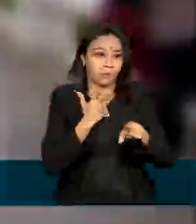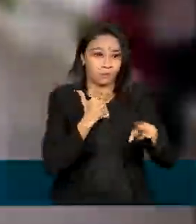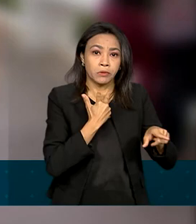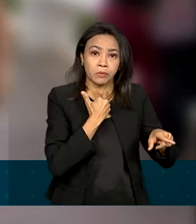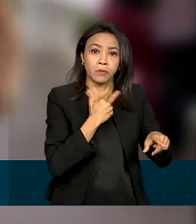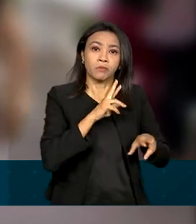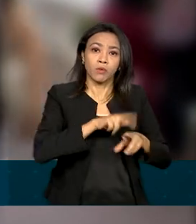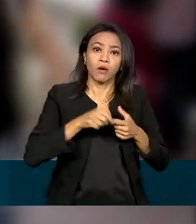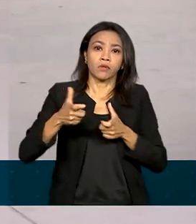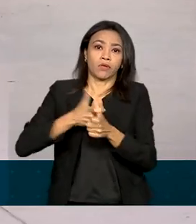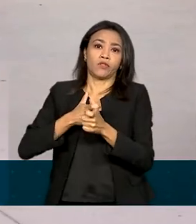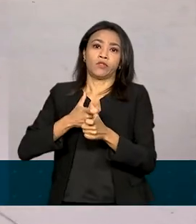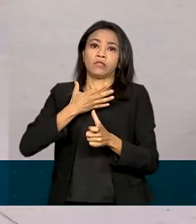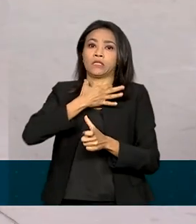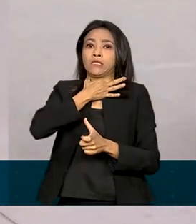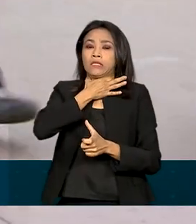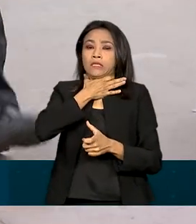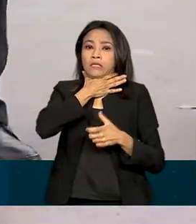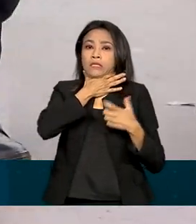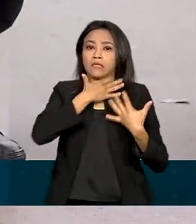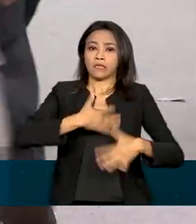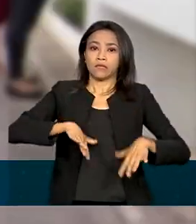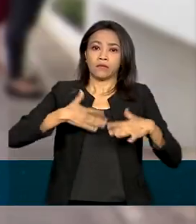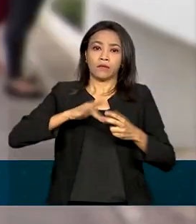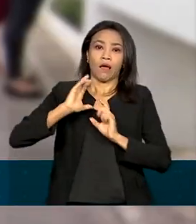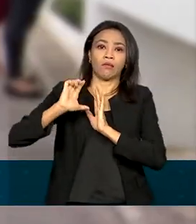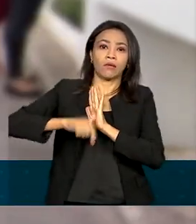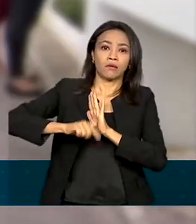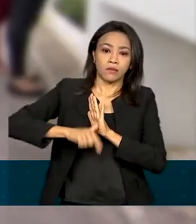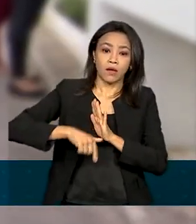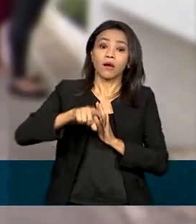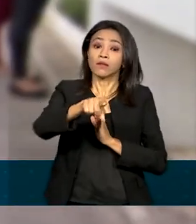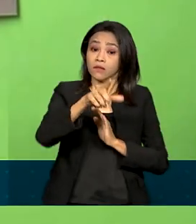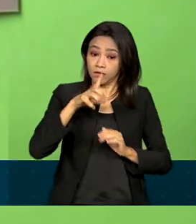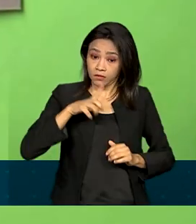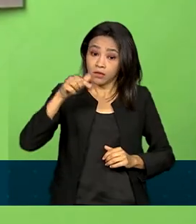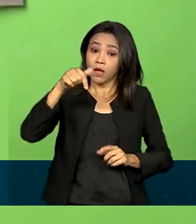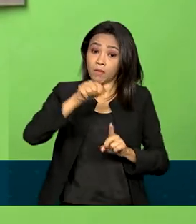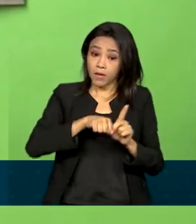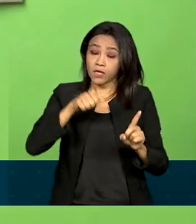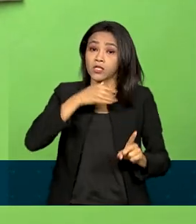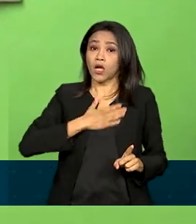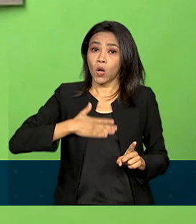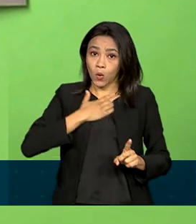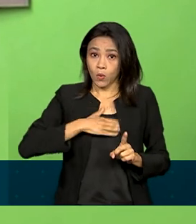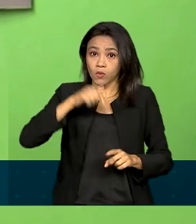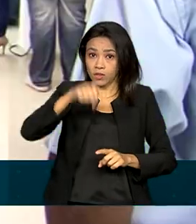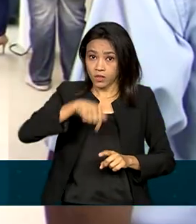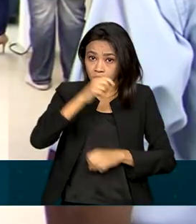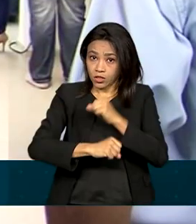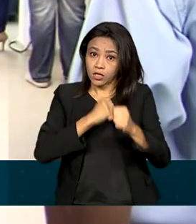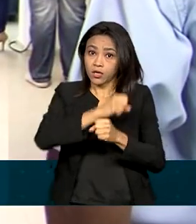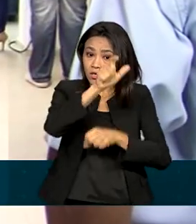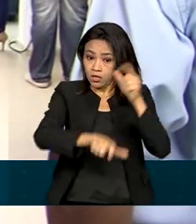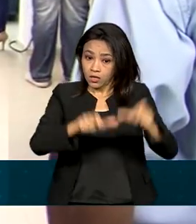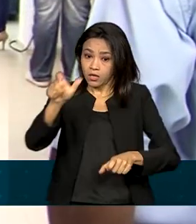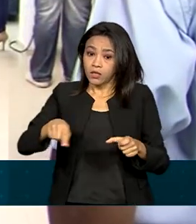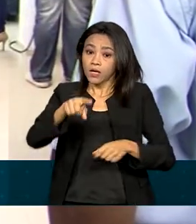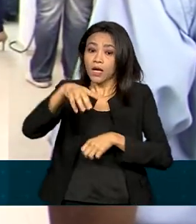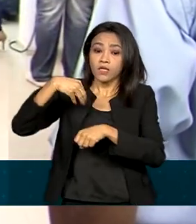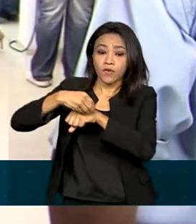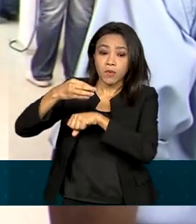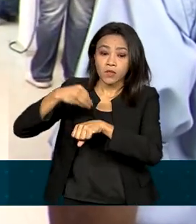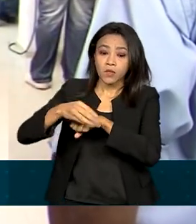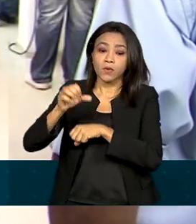milhões de brasileiros tinham alguma dívida atrasada em agosto deste ano. Os dados da Serasa revelam que quase